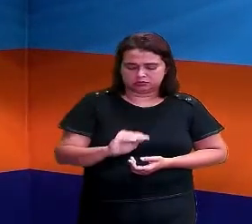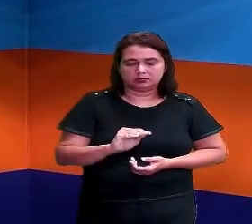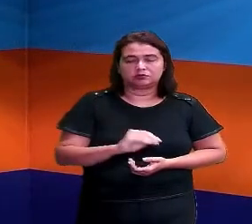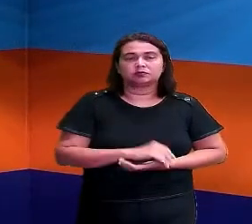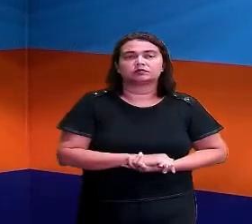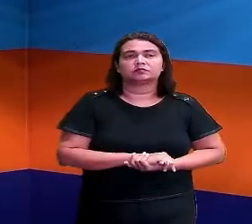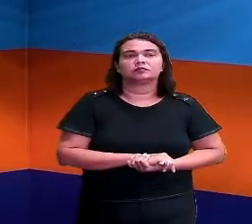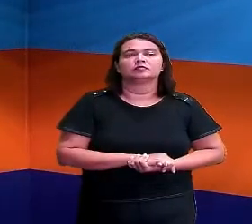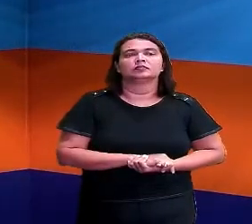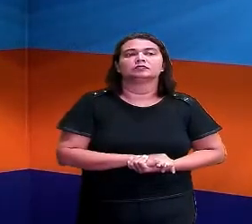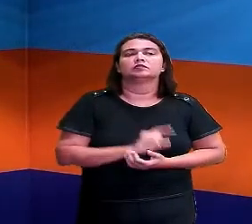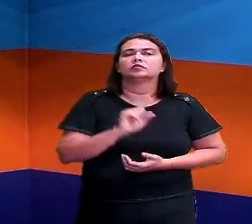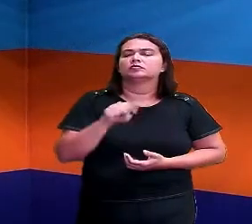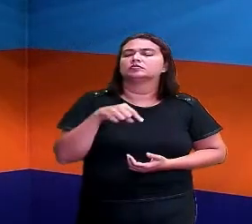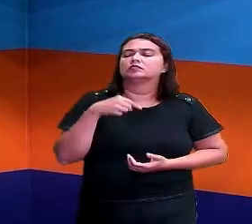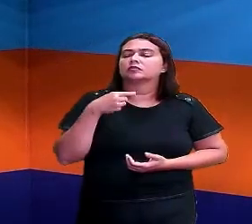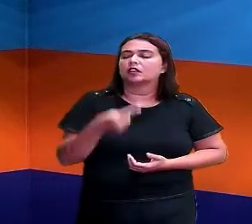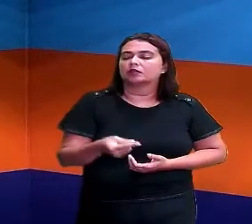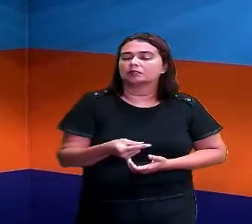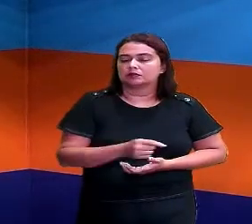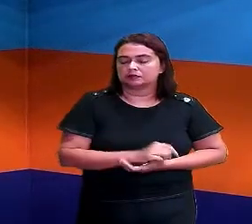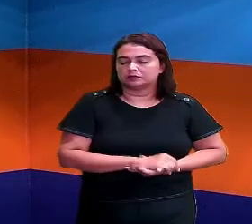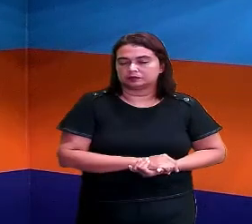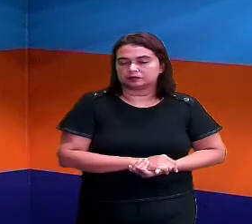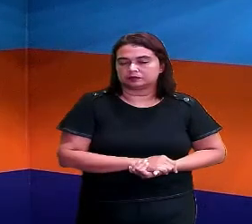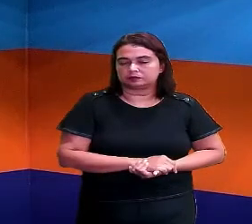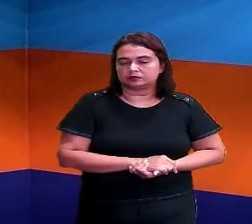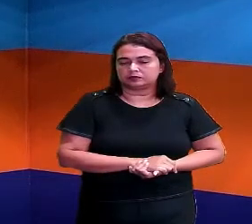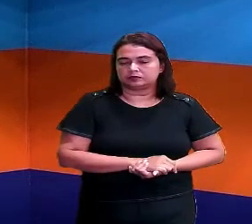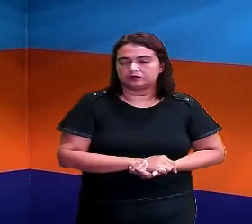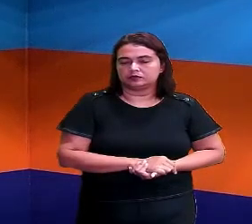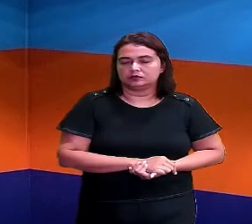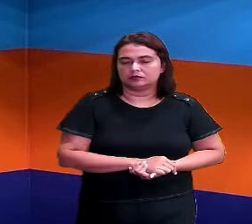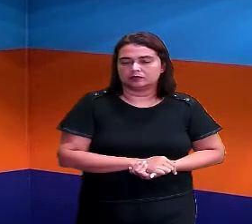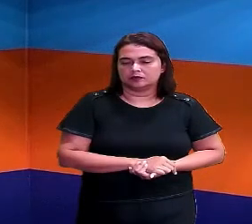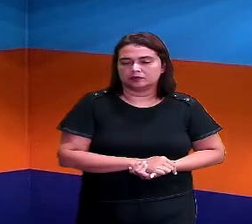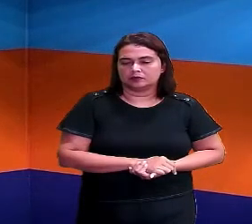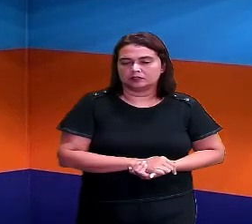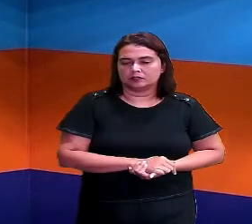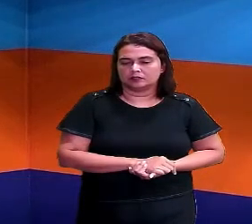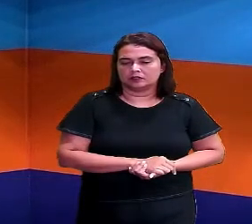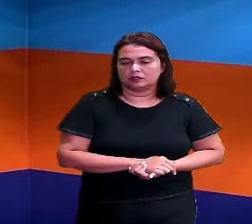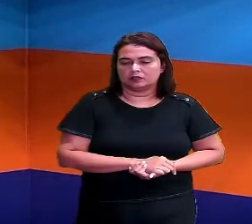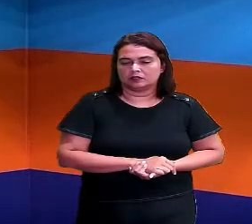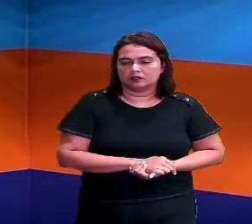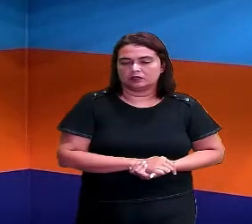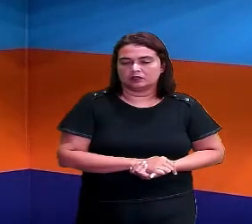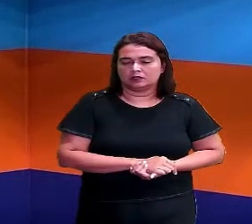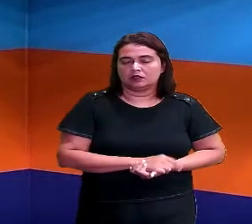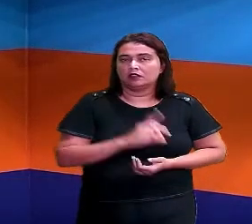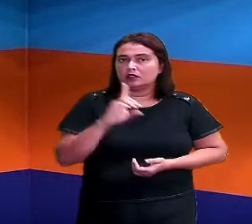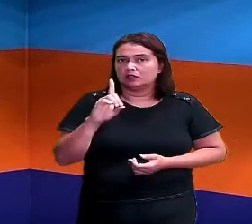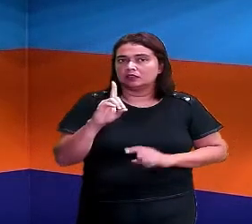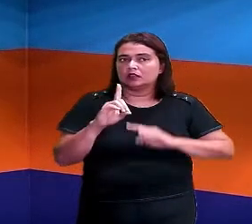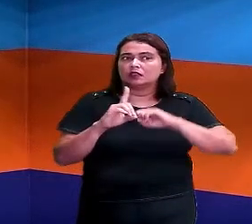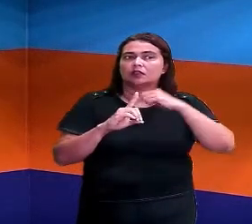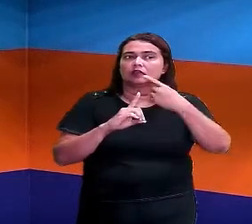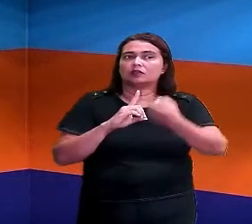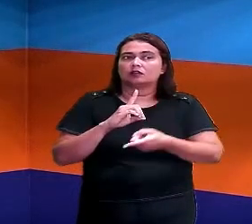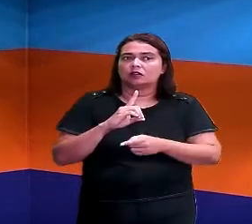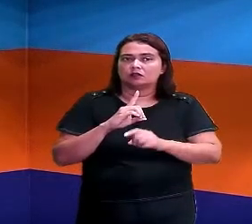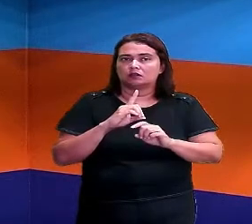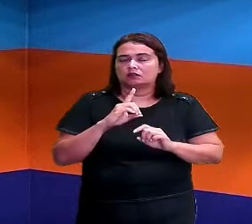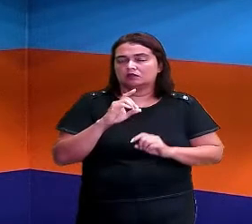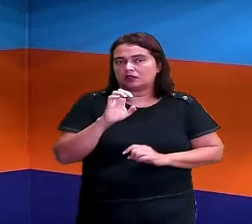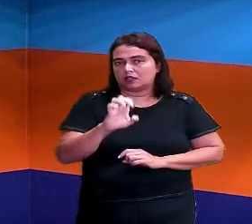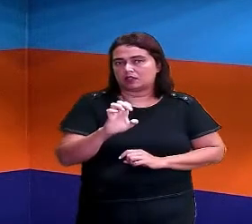já usamos. E assim, a gente vai fazendo o próximo nome, porque depois da letrinha D, vai ser a letrinha